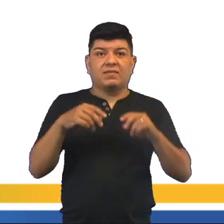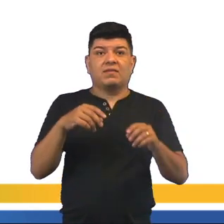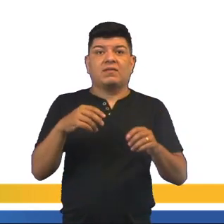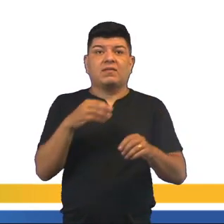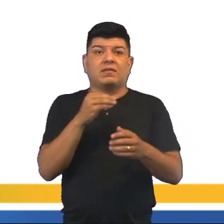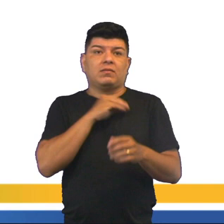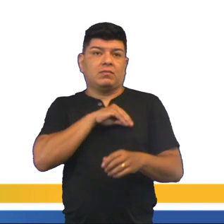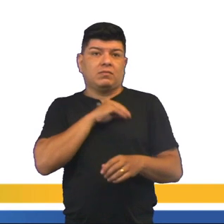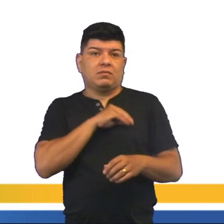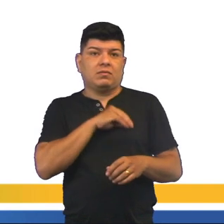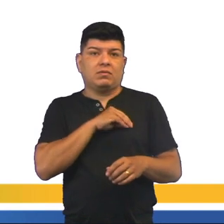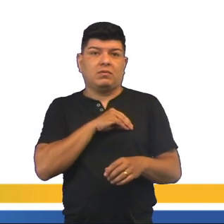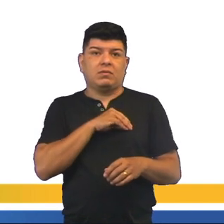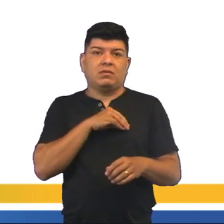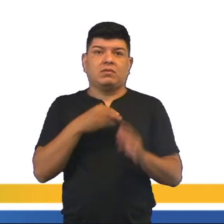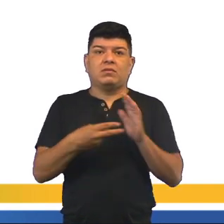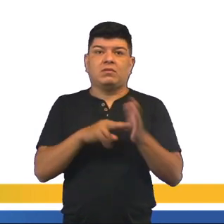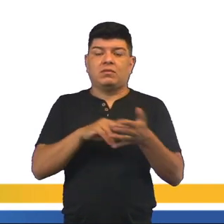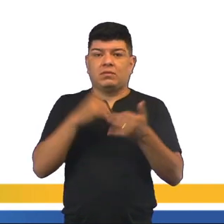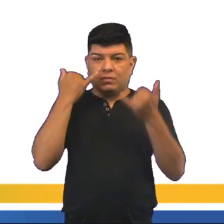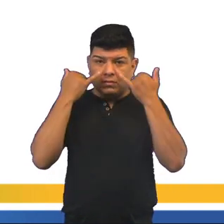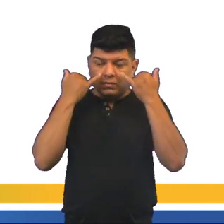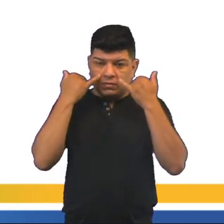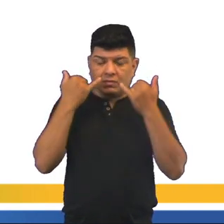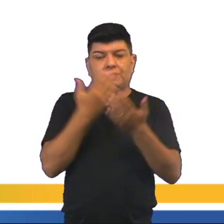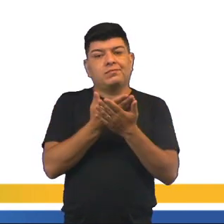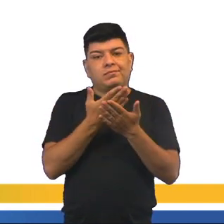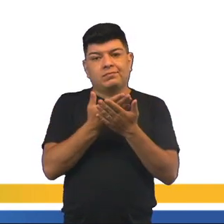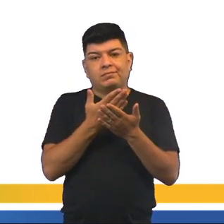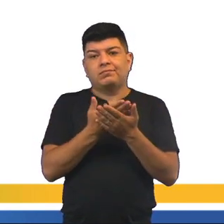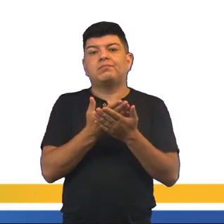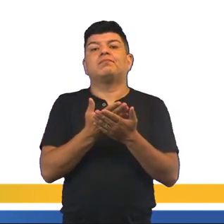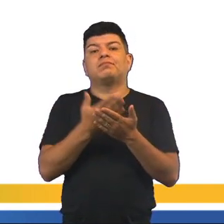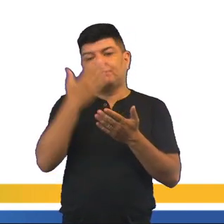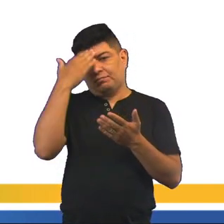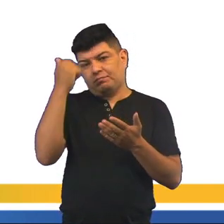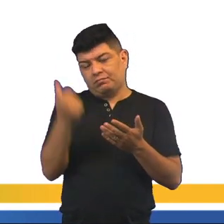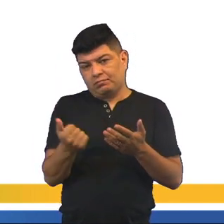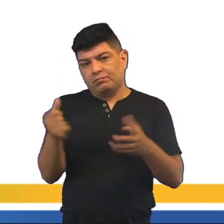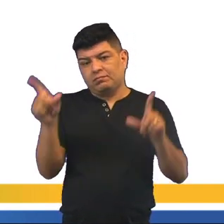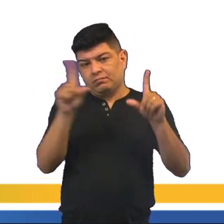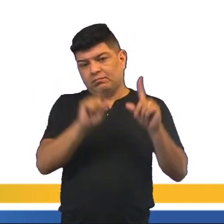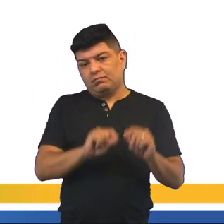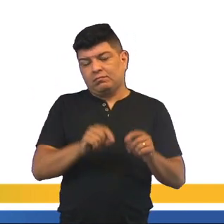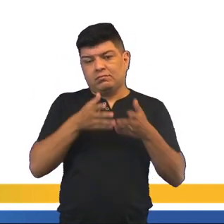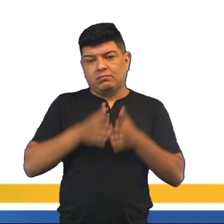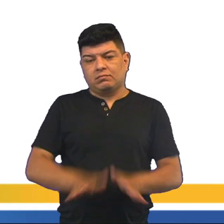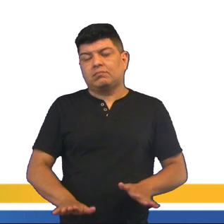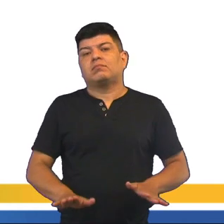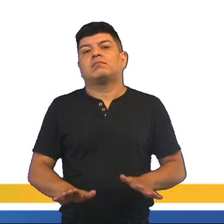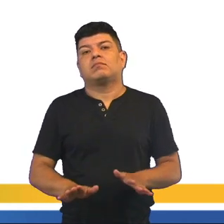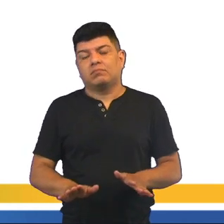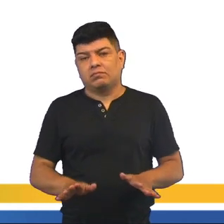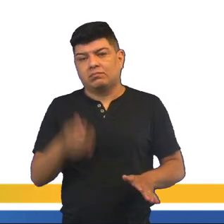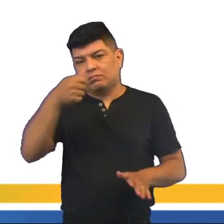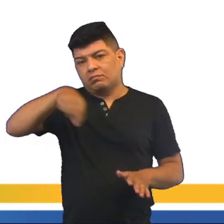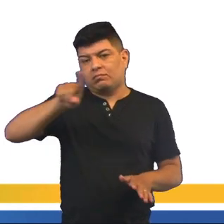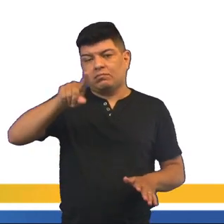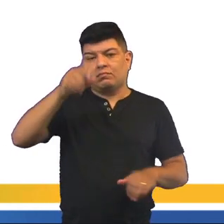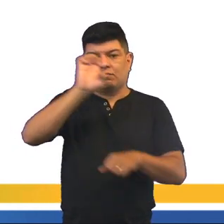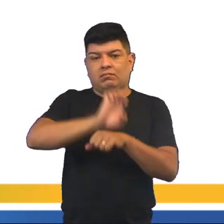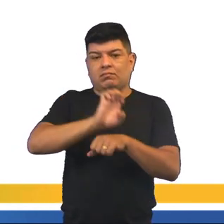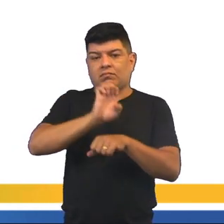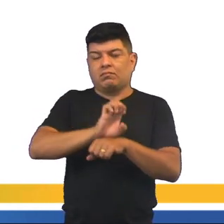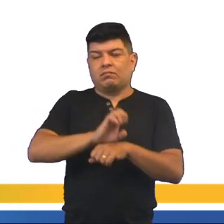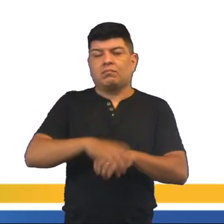renda é sinônimo de informação, ou seja, quem estuda é automático que ele faça a redução da natalidade, sem precisar que o